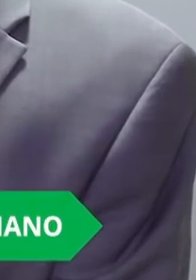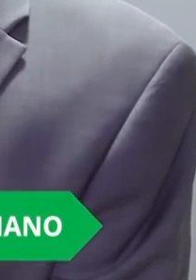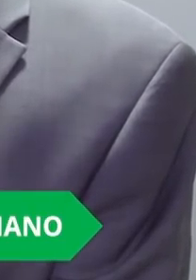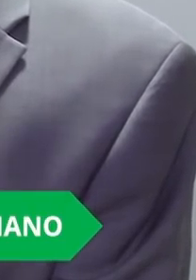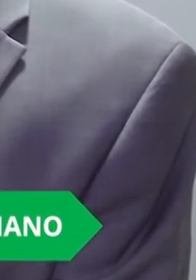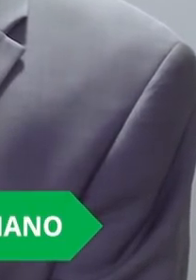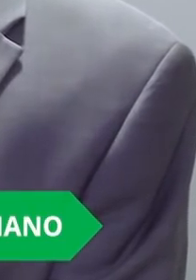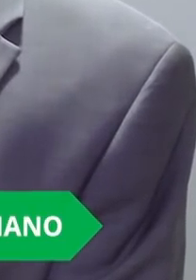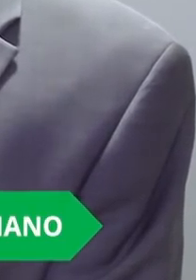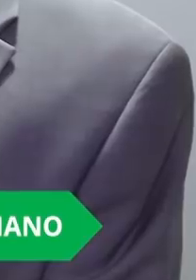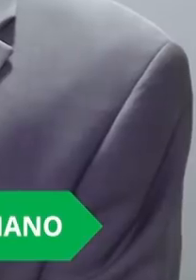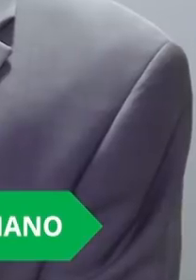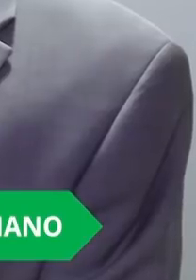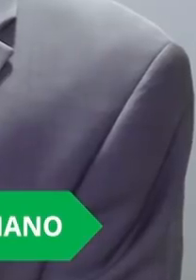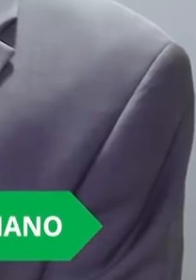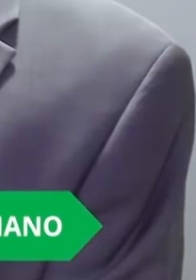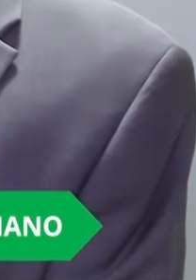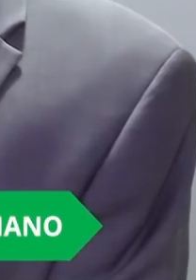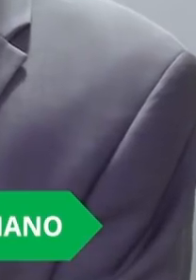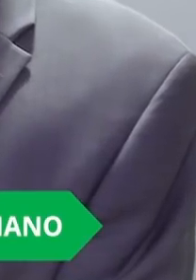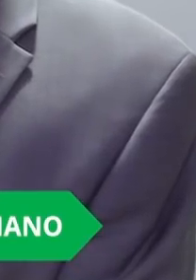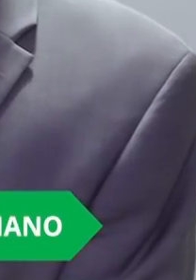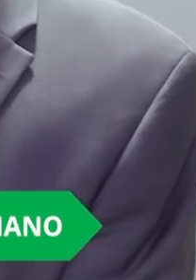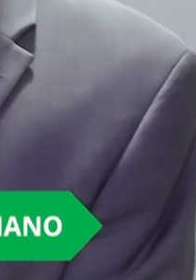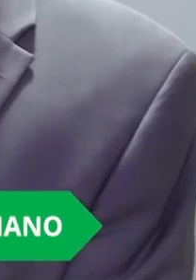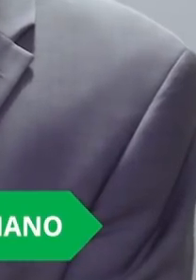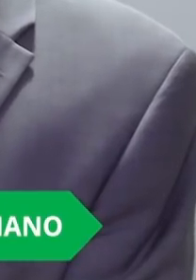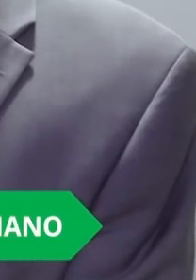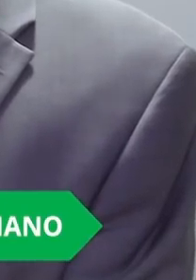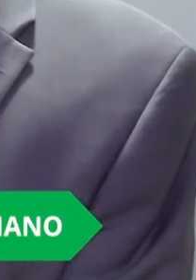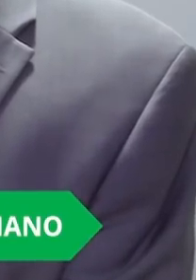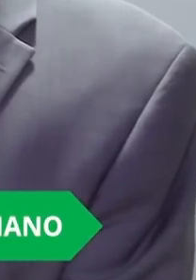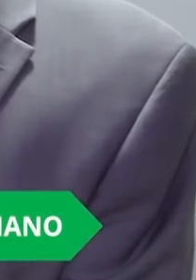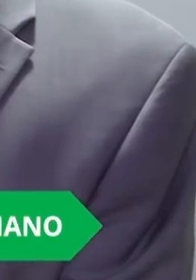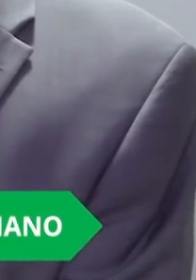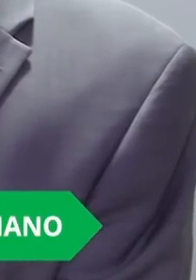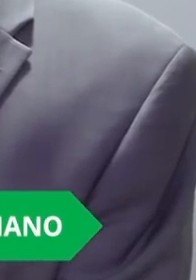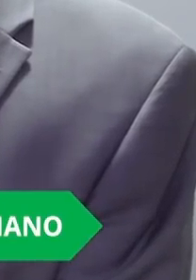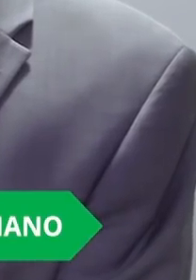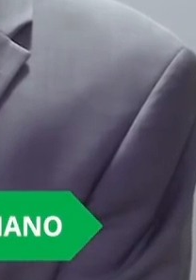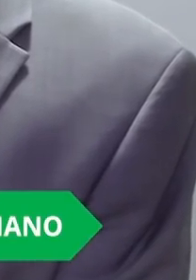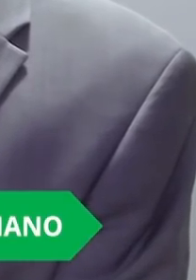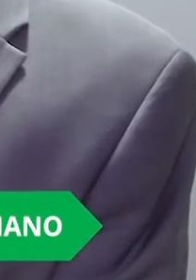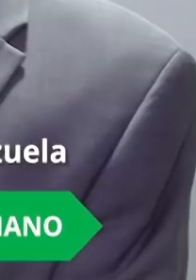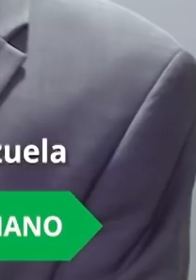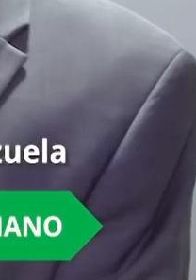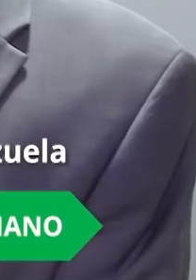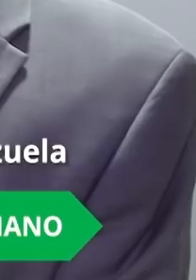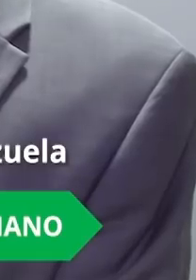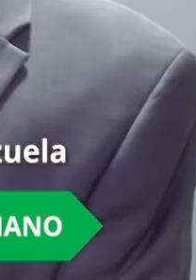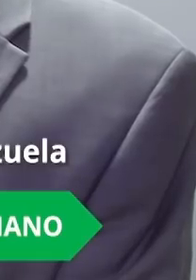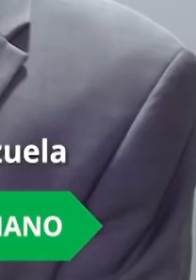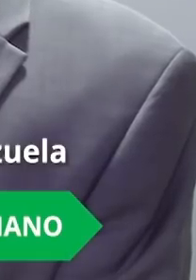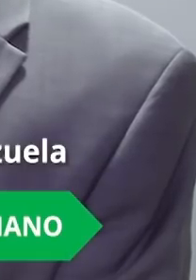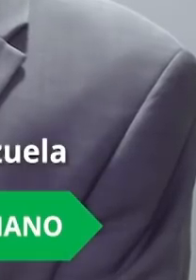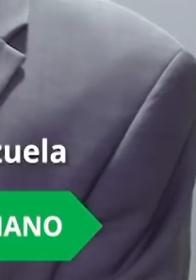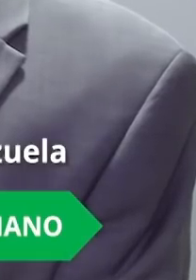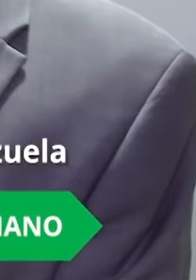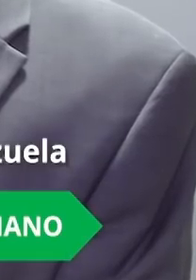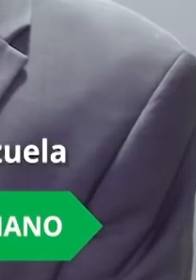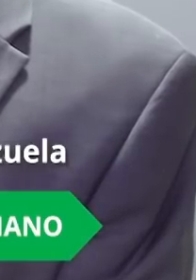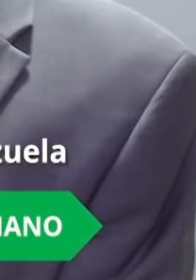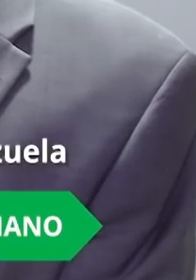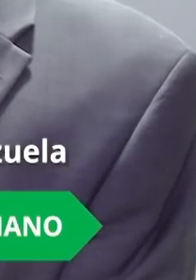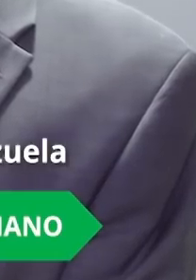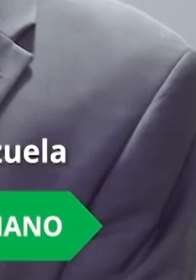sequestrados que têm o seu poder. Os vitimados no dia de ontem são números assustadores. E mais ainda, gostaríamos